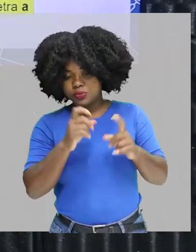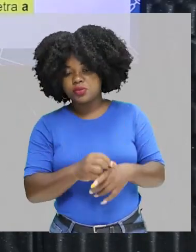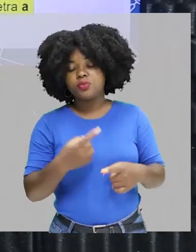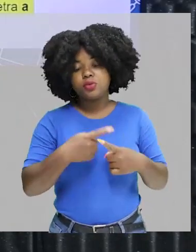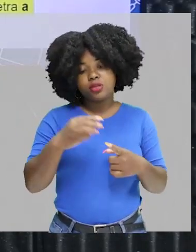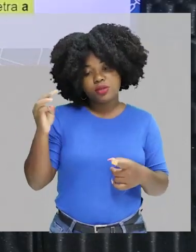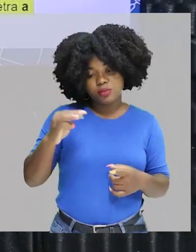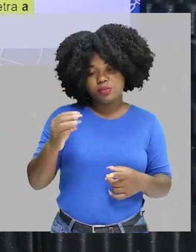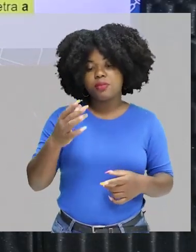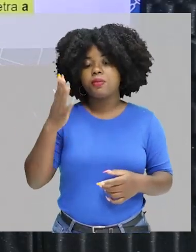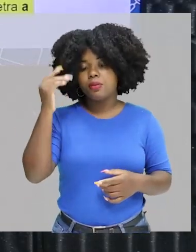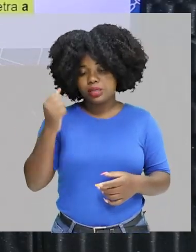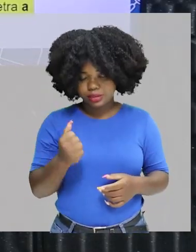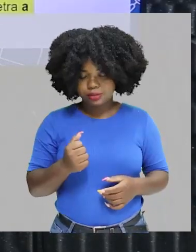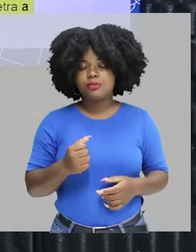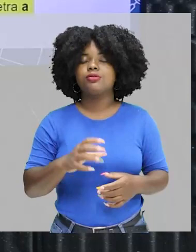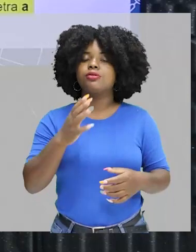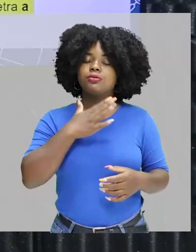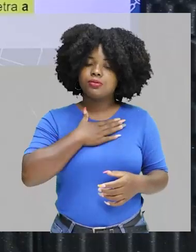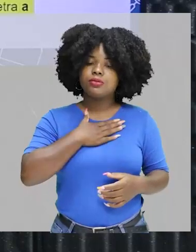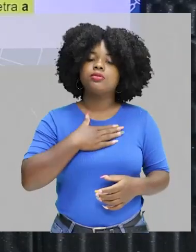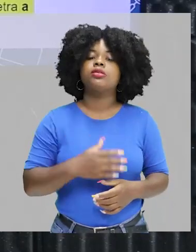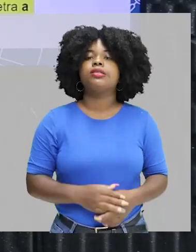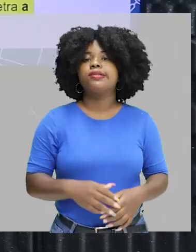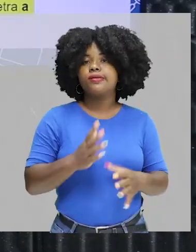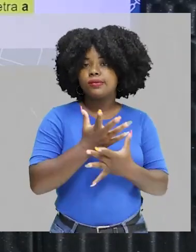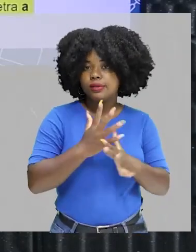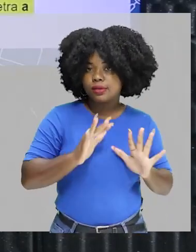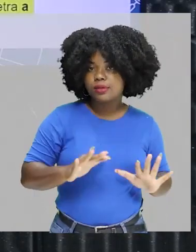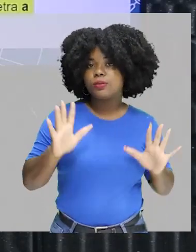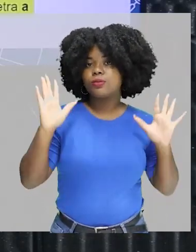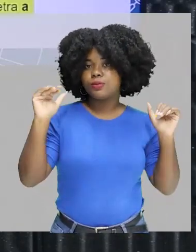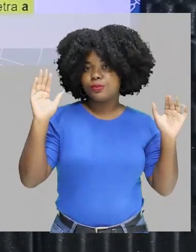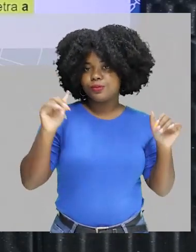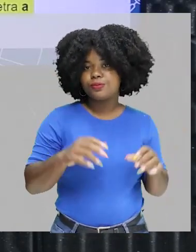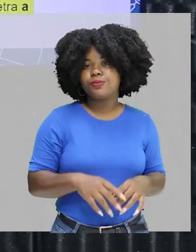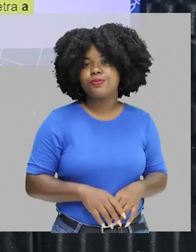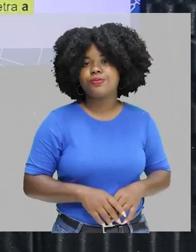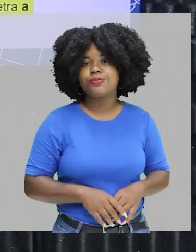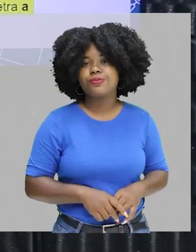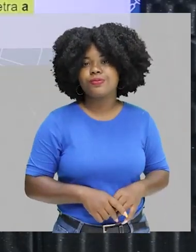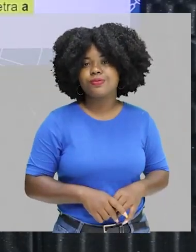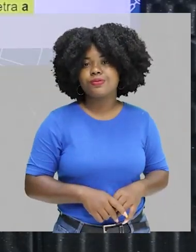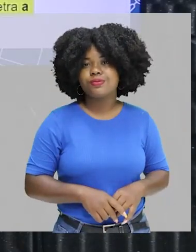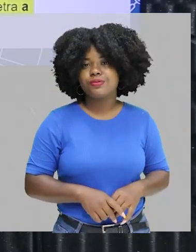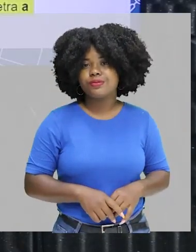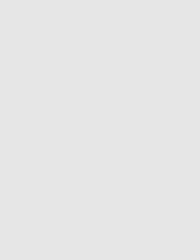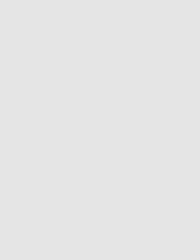mas eu sei que vocês gostem. Vou ficando por aqui, turminha. Um forte abraço. Valeu!